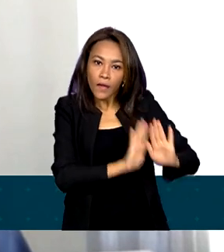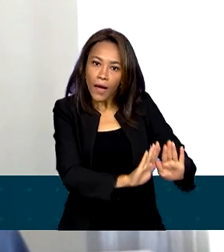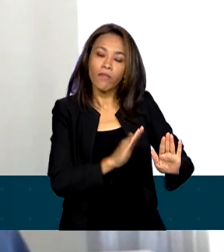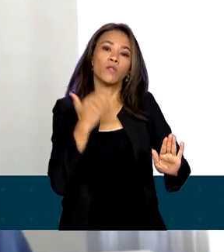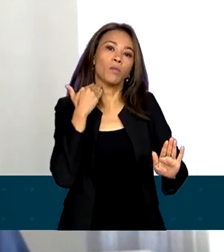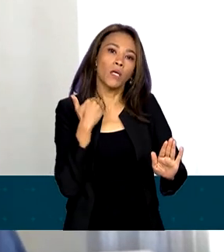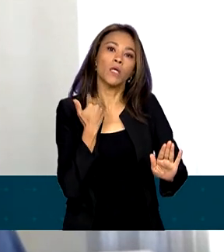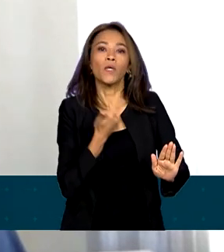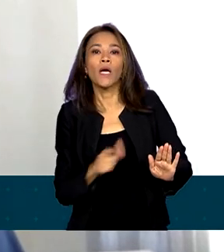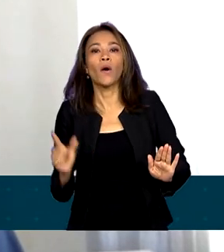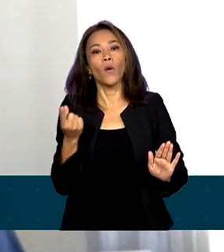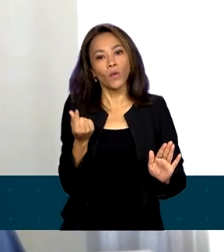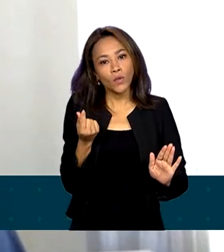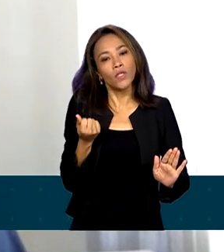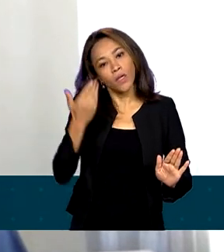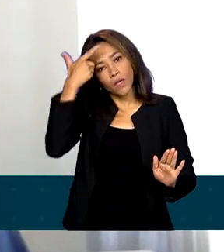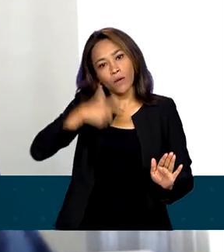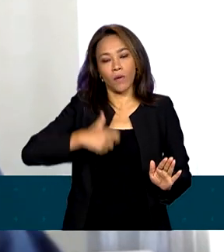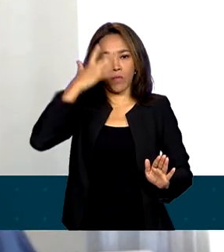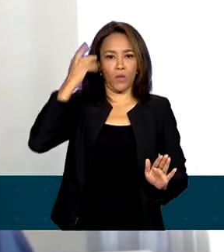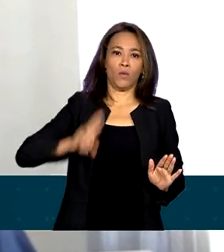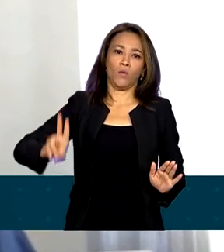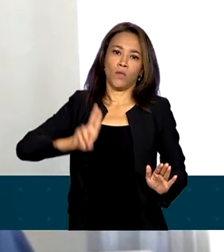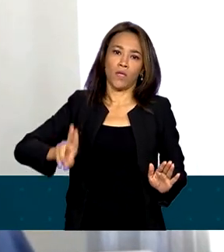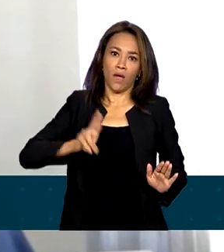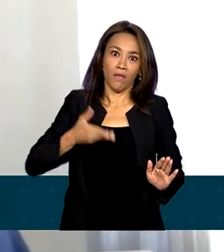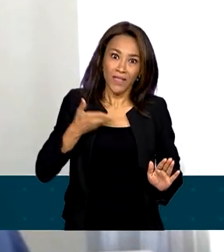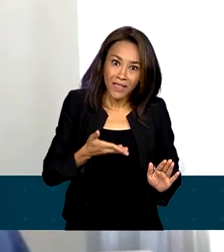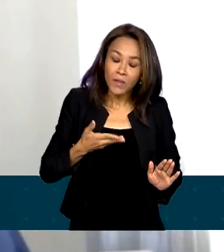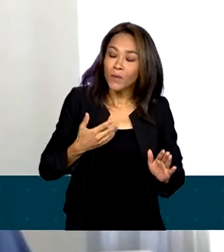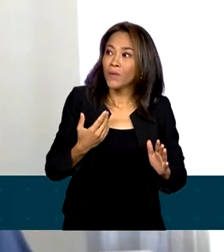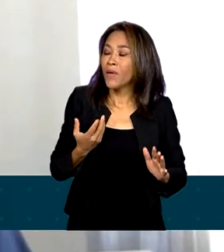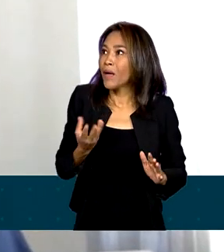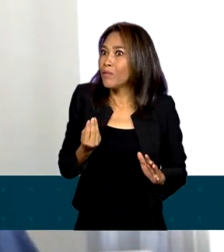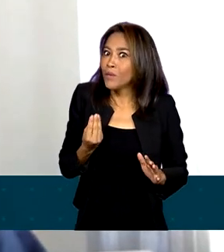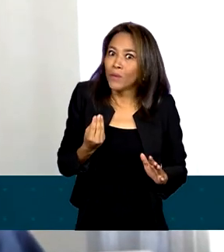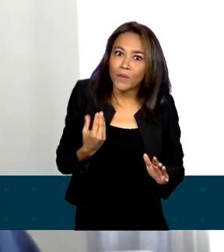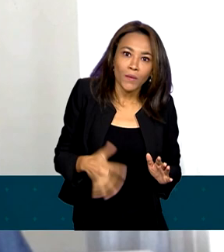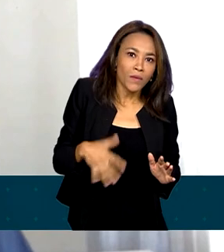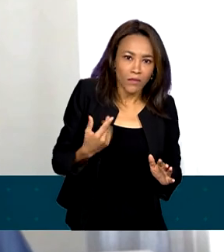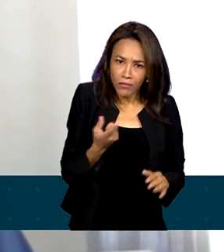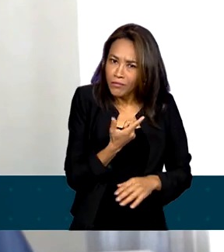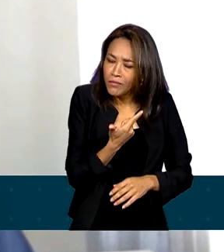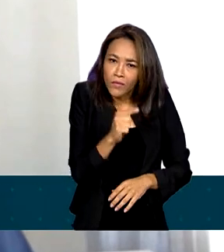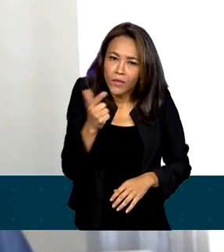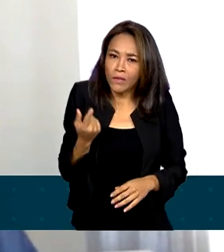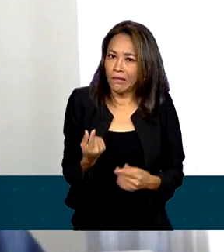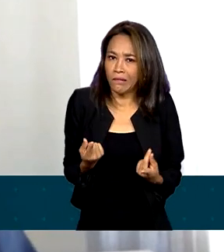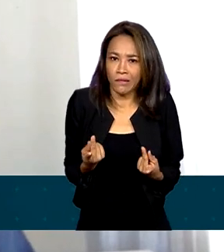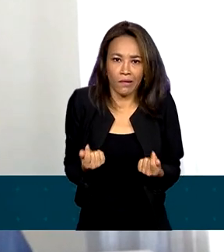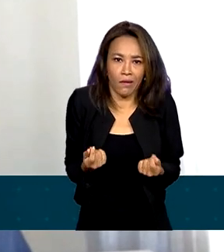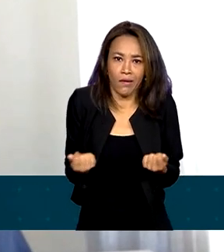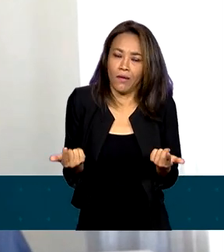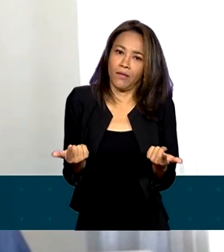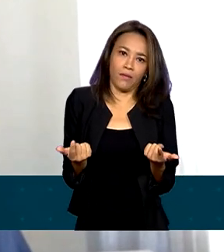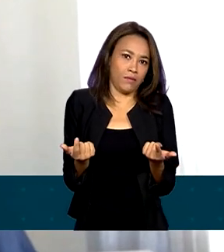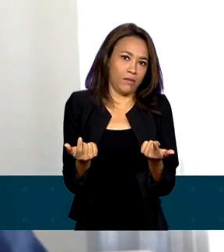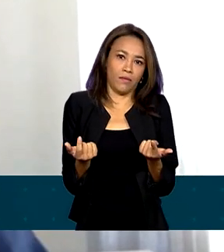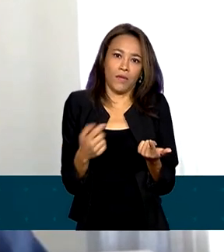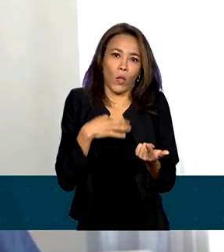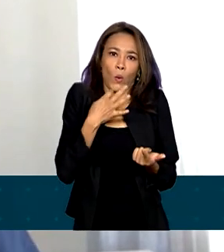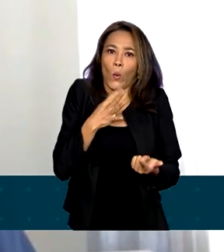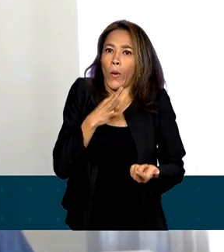líquido pago ao beneficiário. Esse volume era muito grande. Para quem não tinha nada, para quem não tem